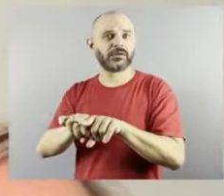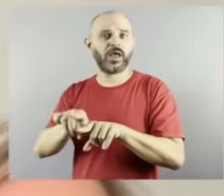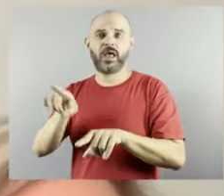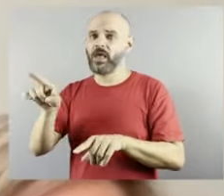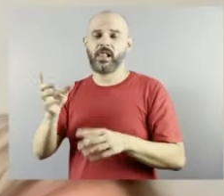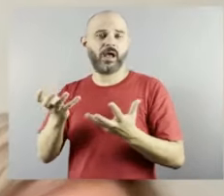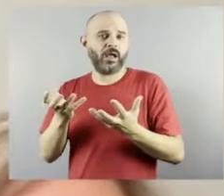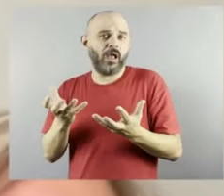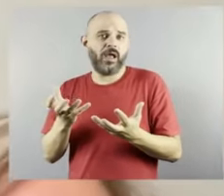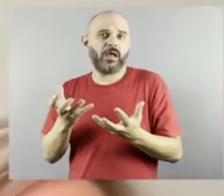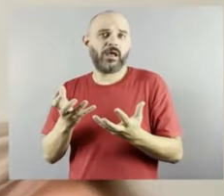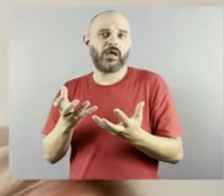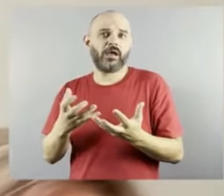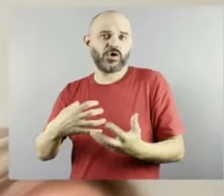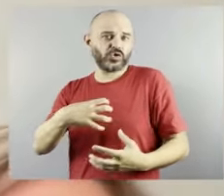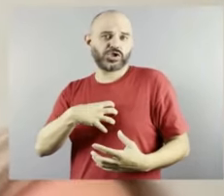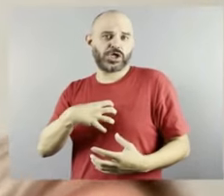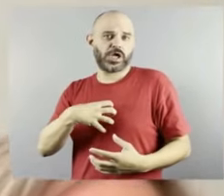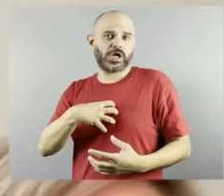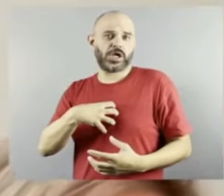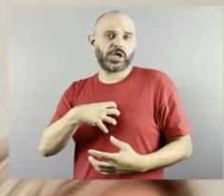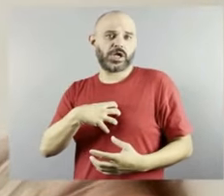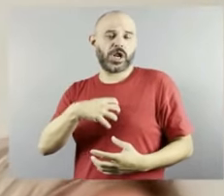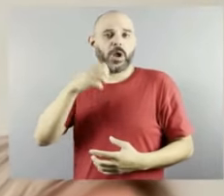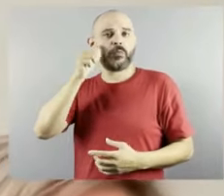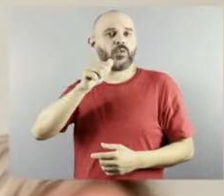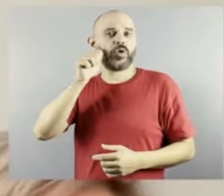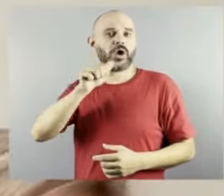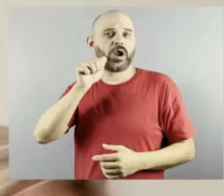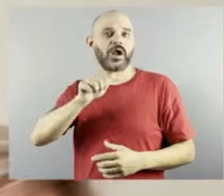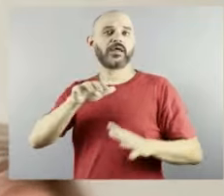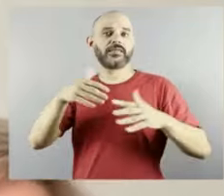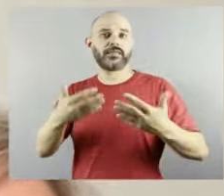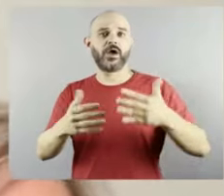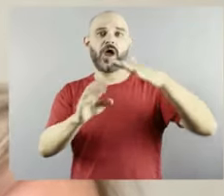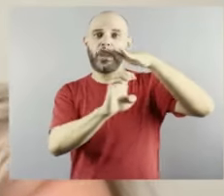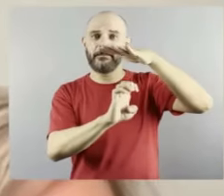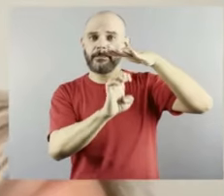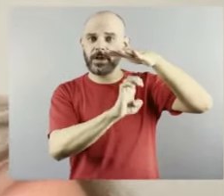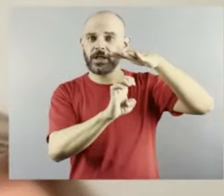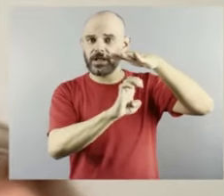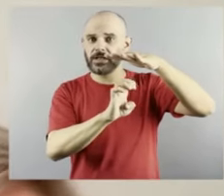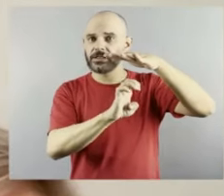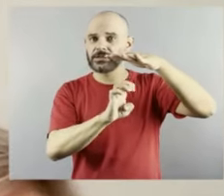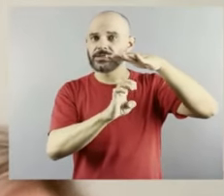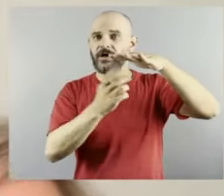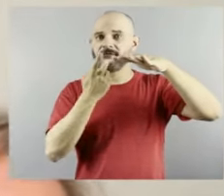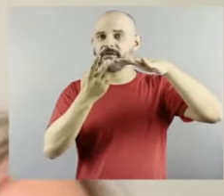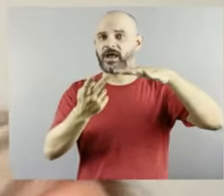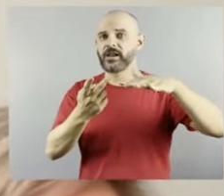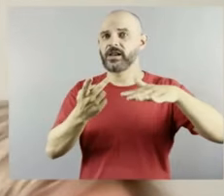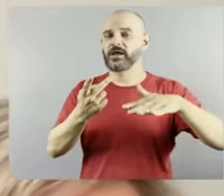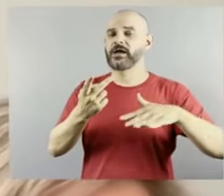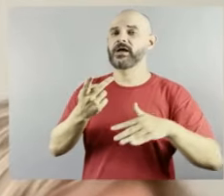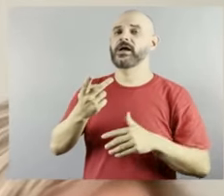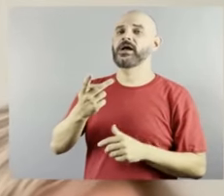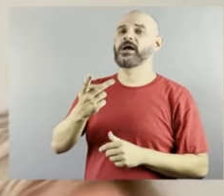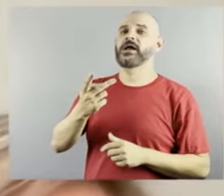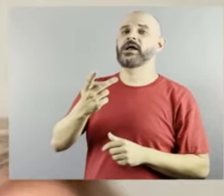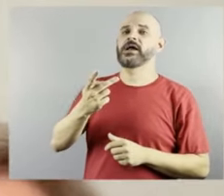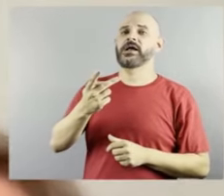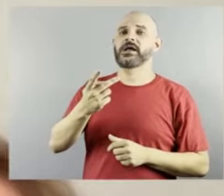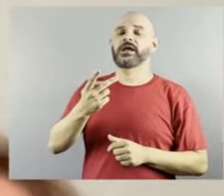empresa que acredita que ela possa validar o produto dela de skincare, porque é realidade, a Tati usa skincare.